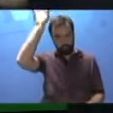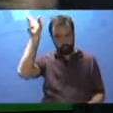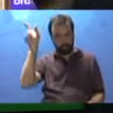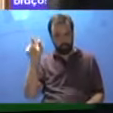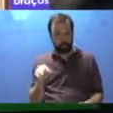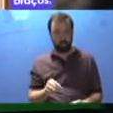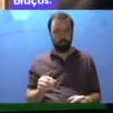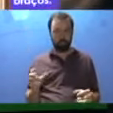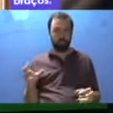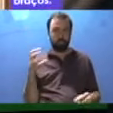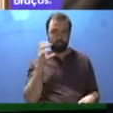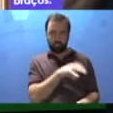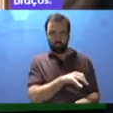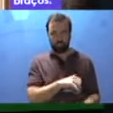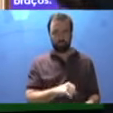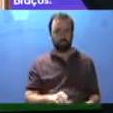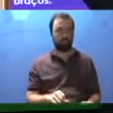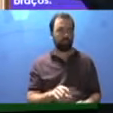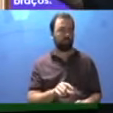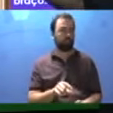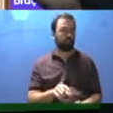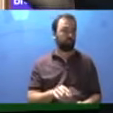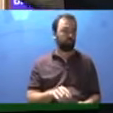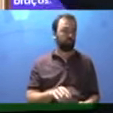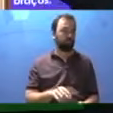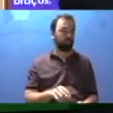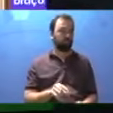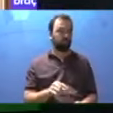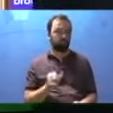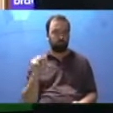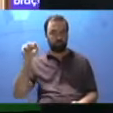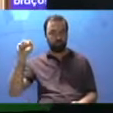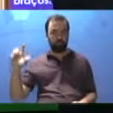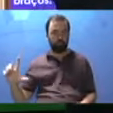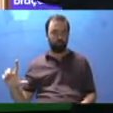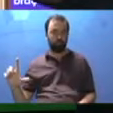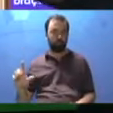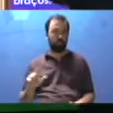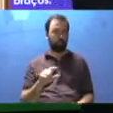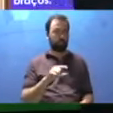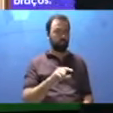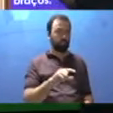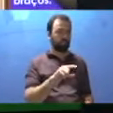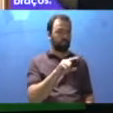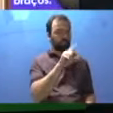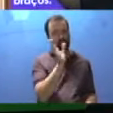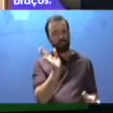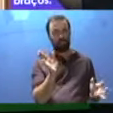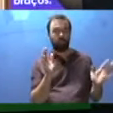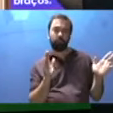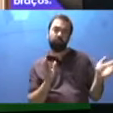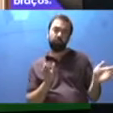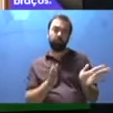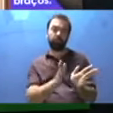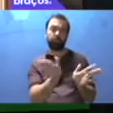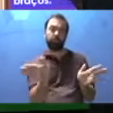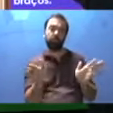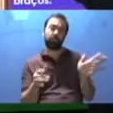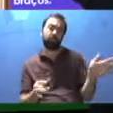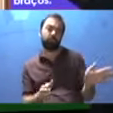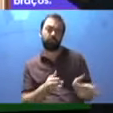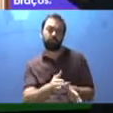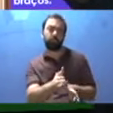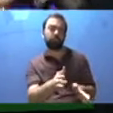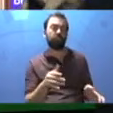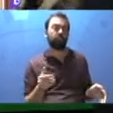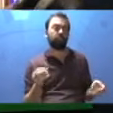posso, mas a gente está pedindo mais curto. Qual será que o caminho mais curto? Viro à direita, viro